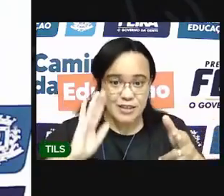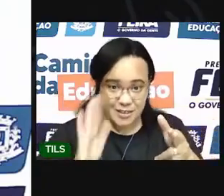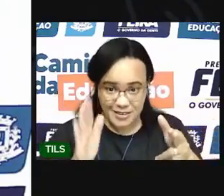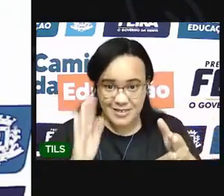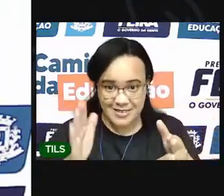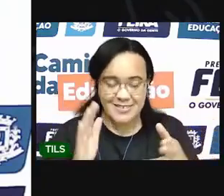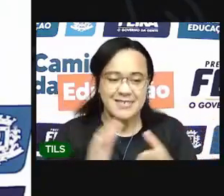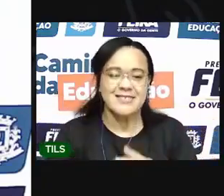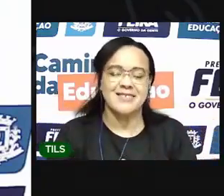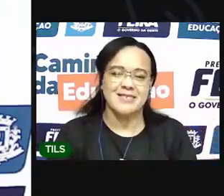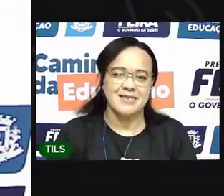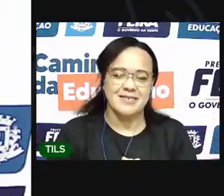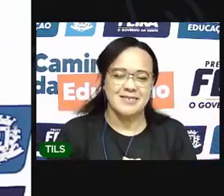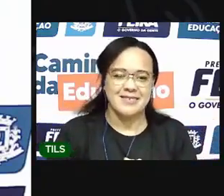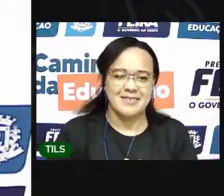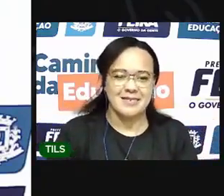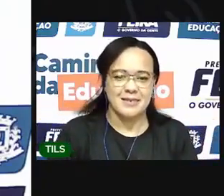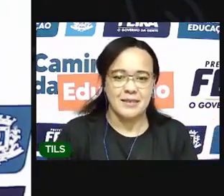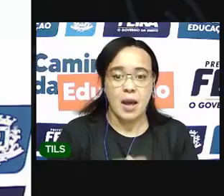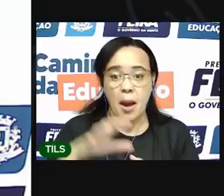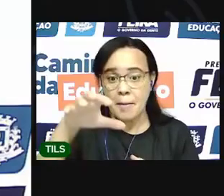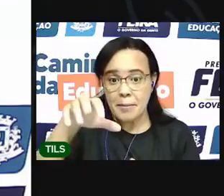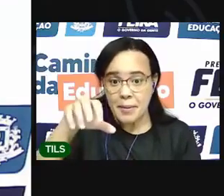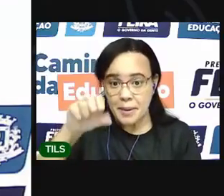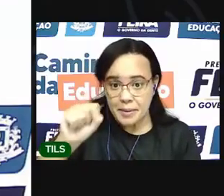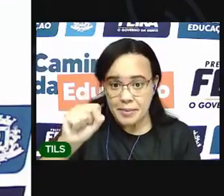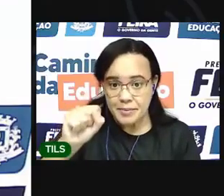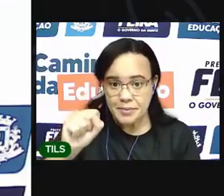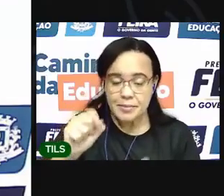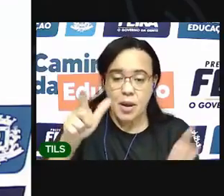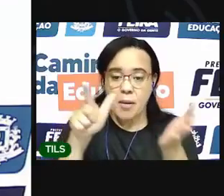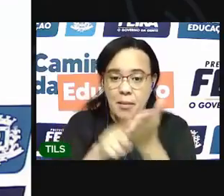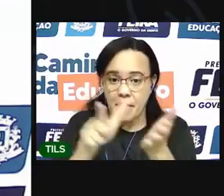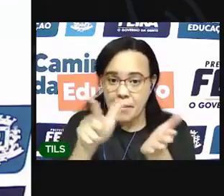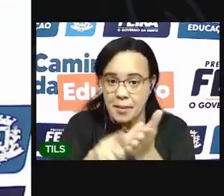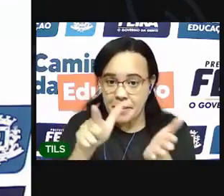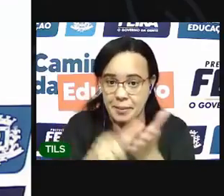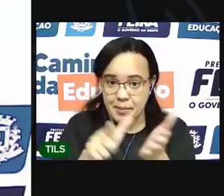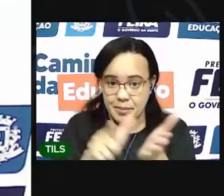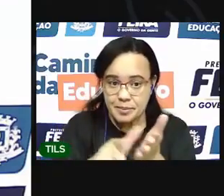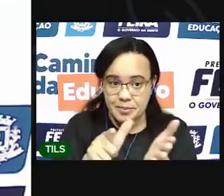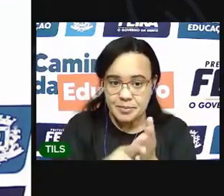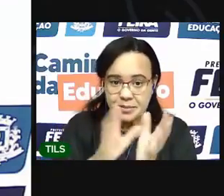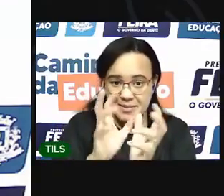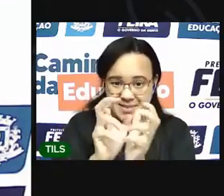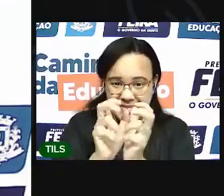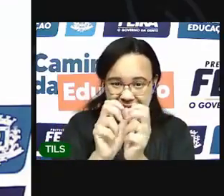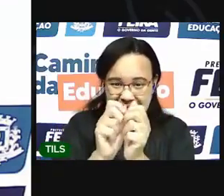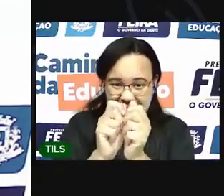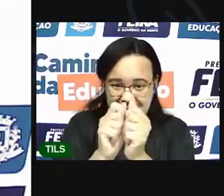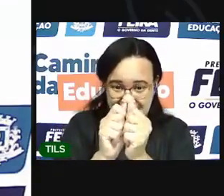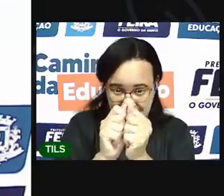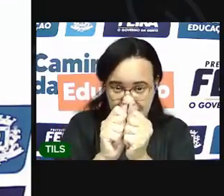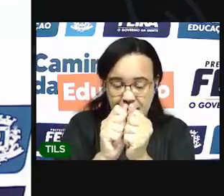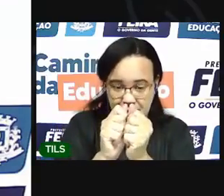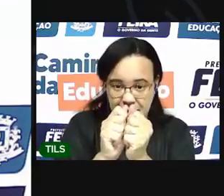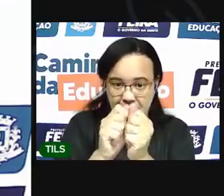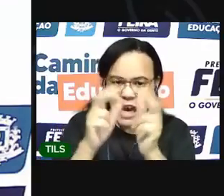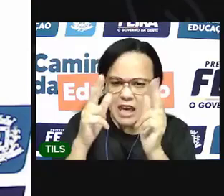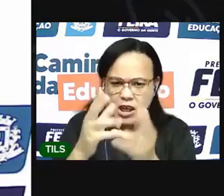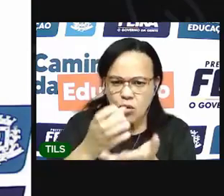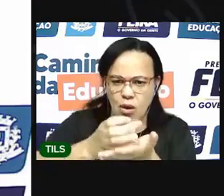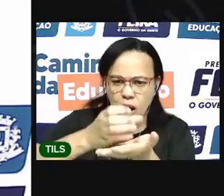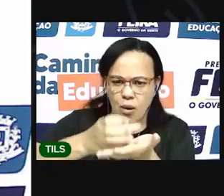tá sem as alças, eu vou pegar a folha de papel e vou amassar, vou fazer uma bolinha,